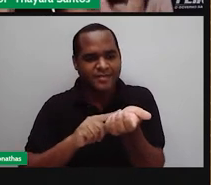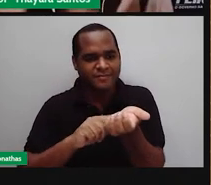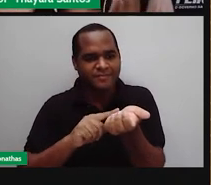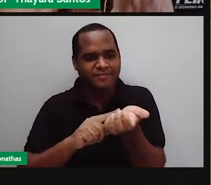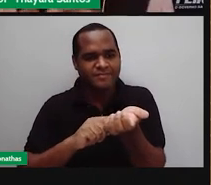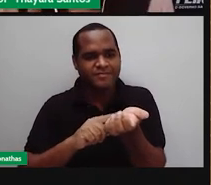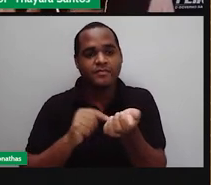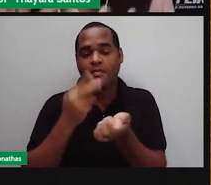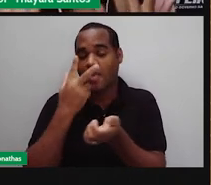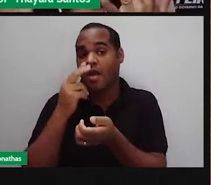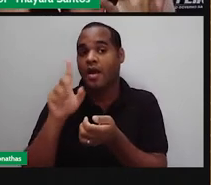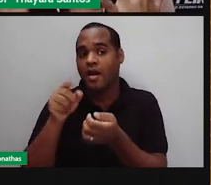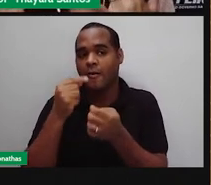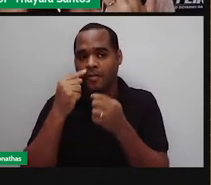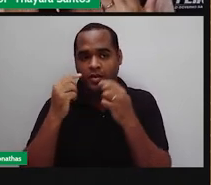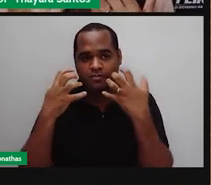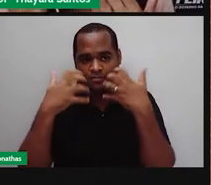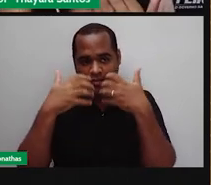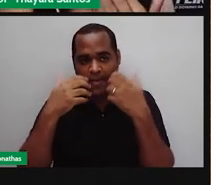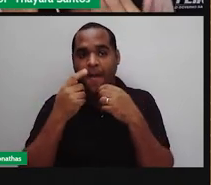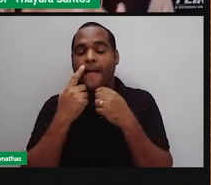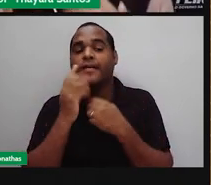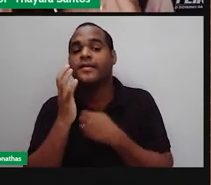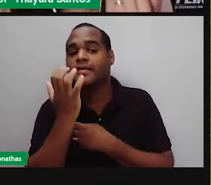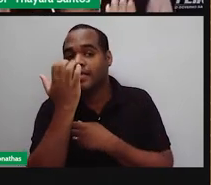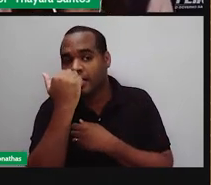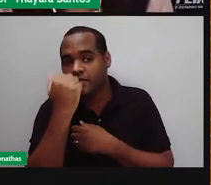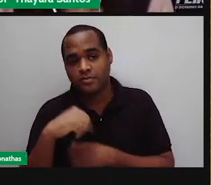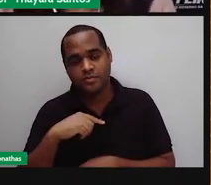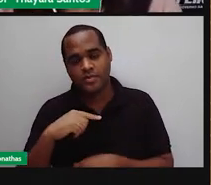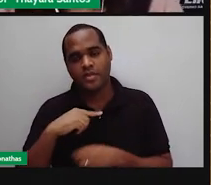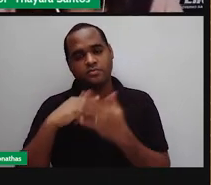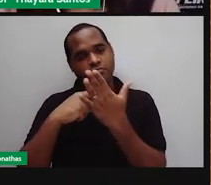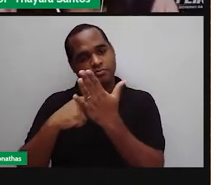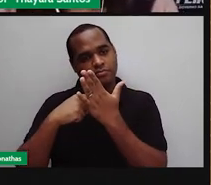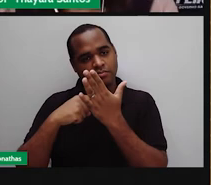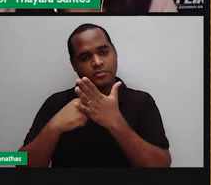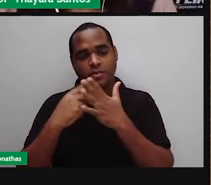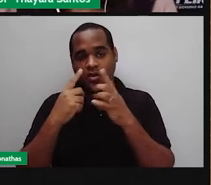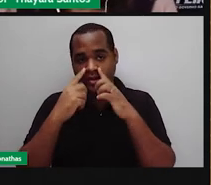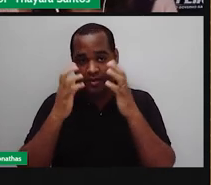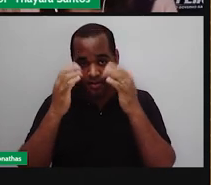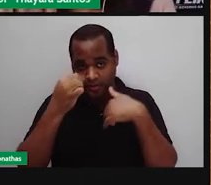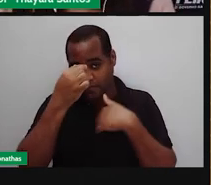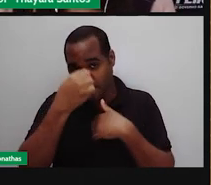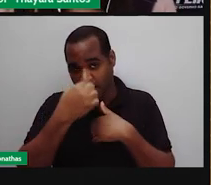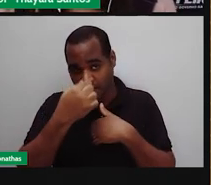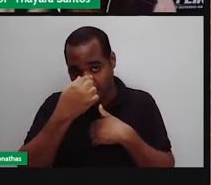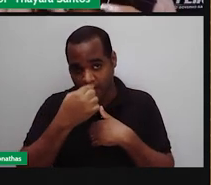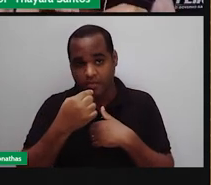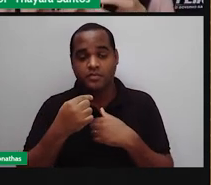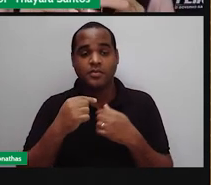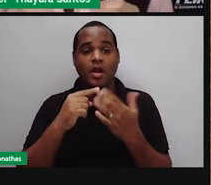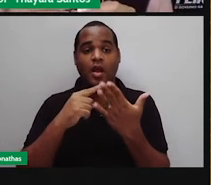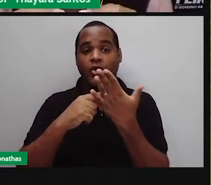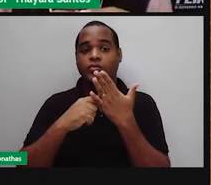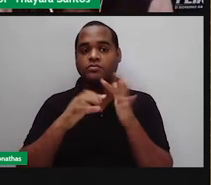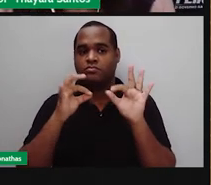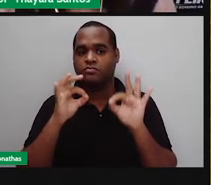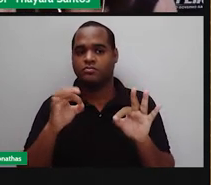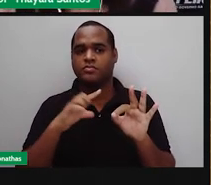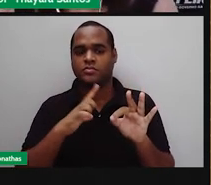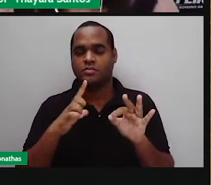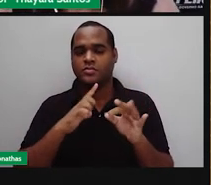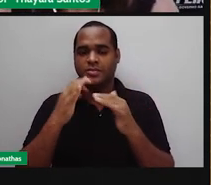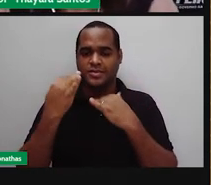especial, que é uma mucosa, na verdade, que a gente tem revestindo essa parte interna do nosso nariz. E é ela que vai estar cheia desses